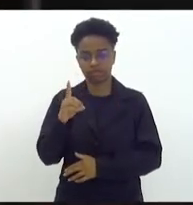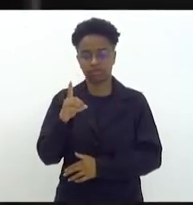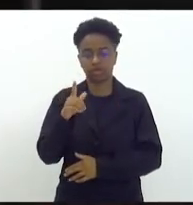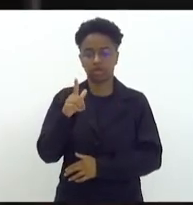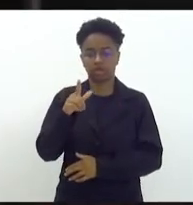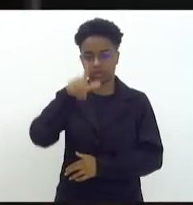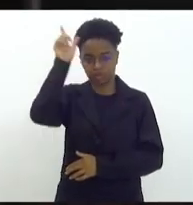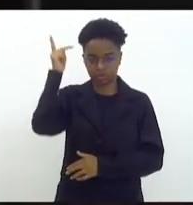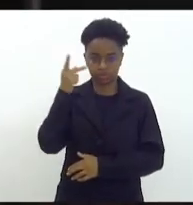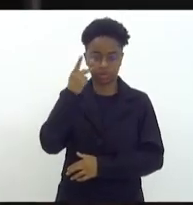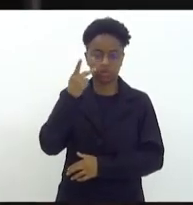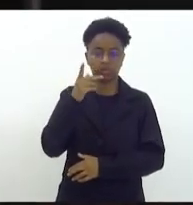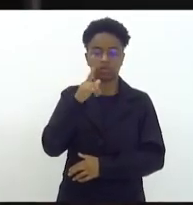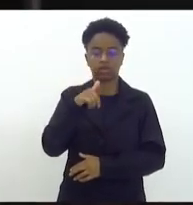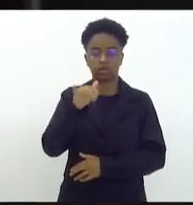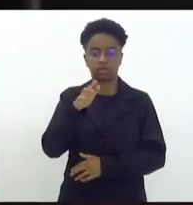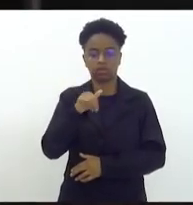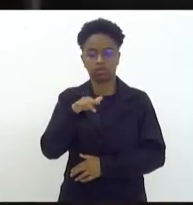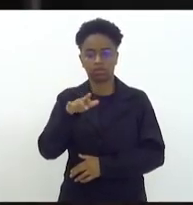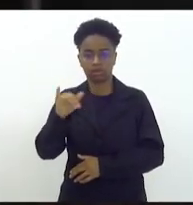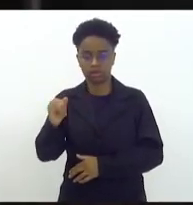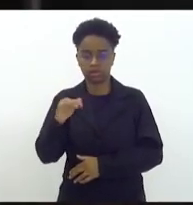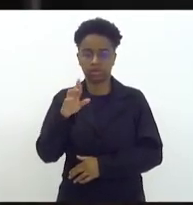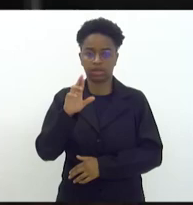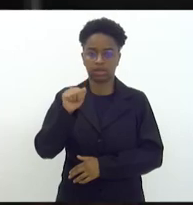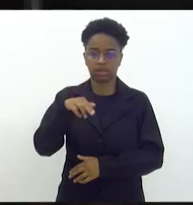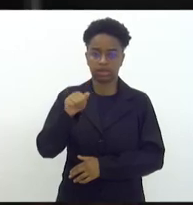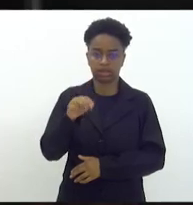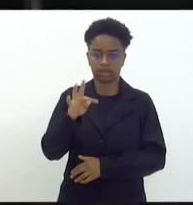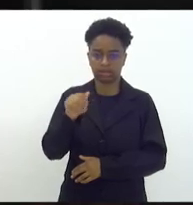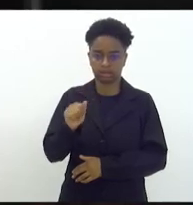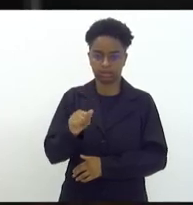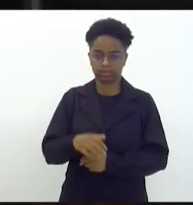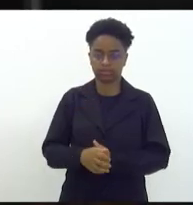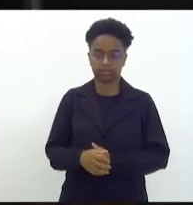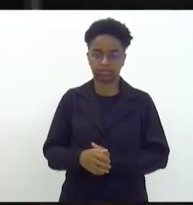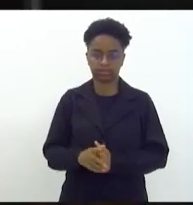e Renata Souza. Em discussão. Para discutir, deputada.